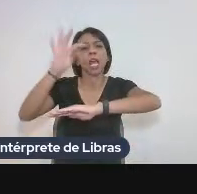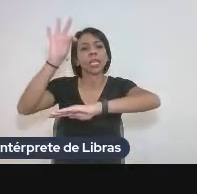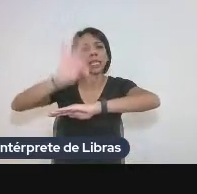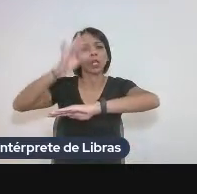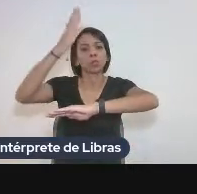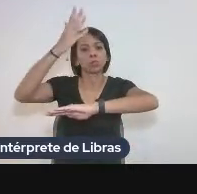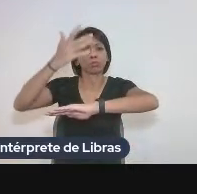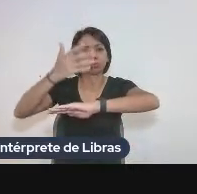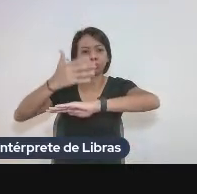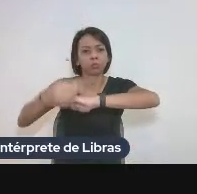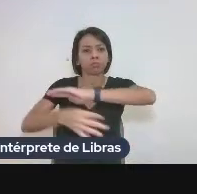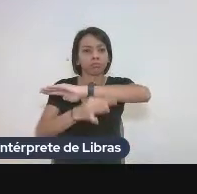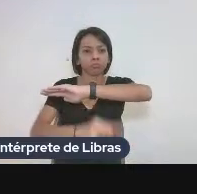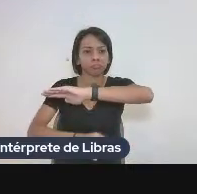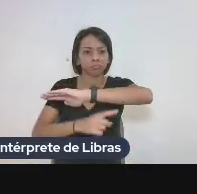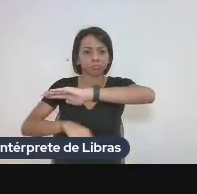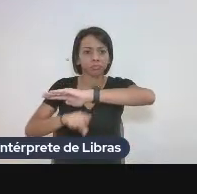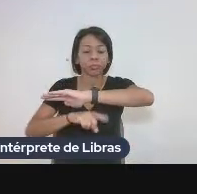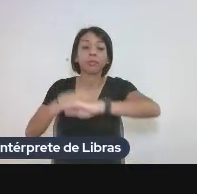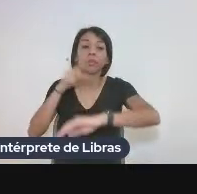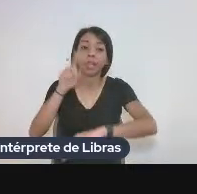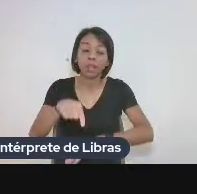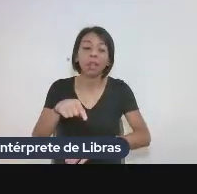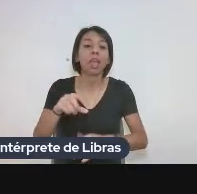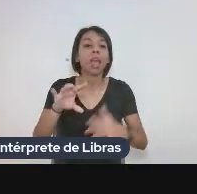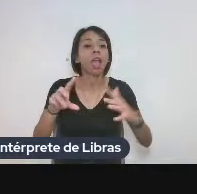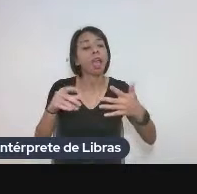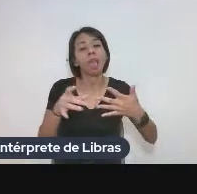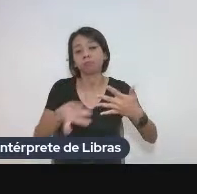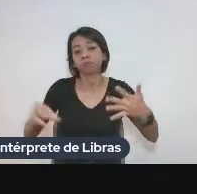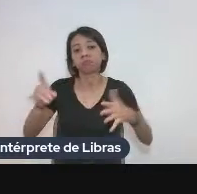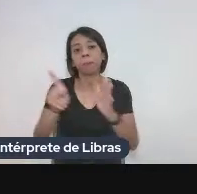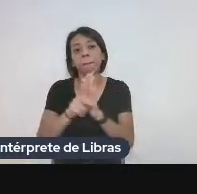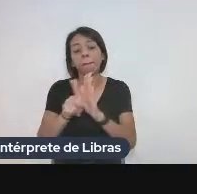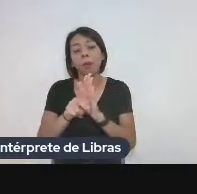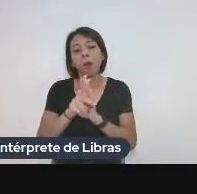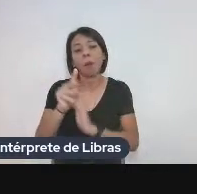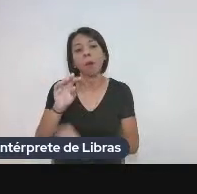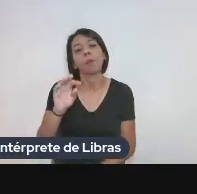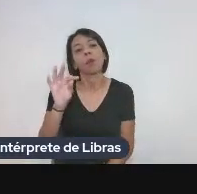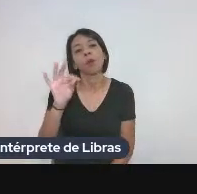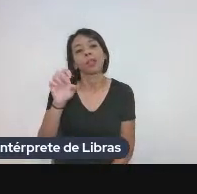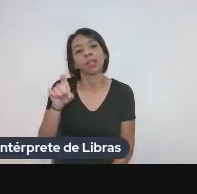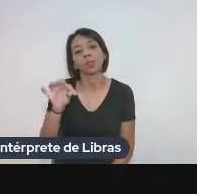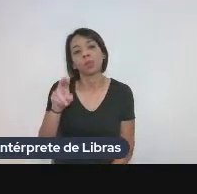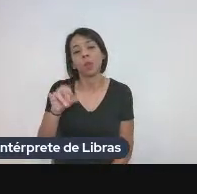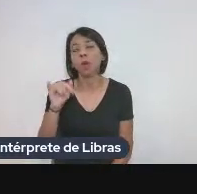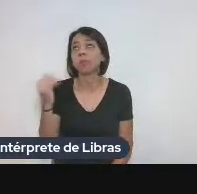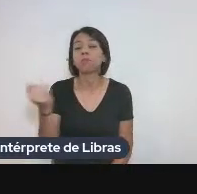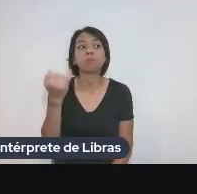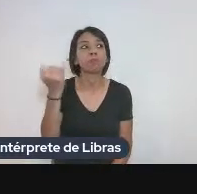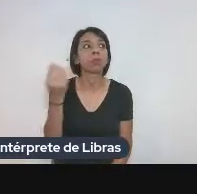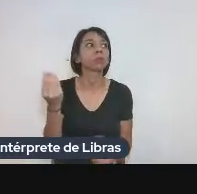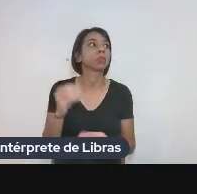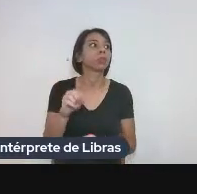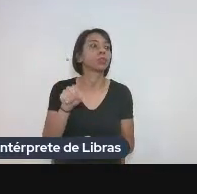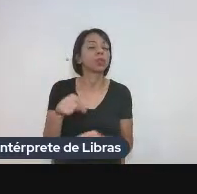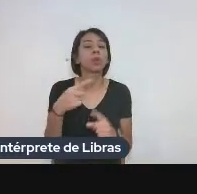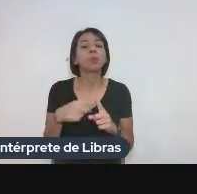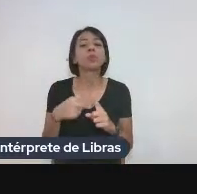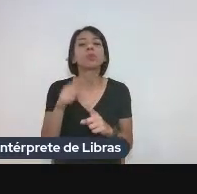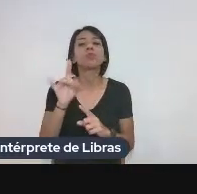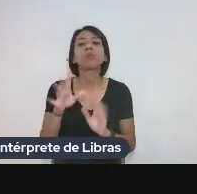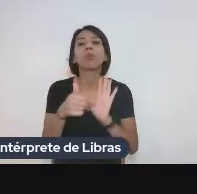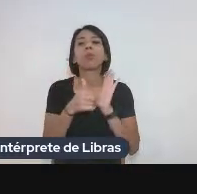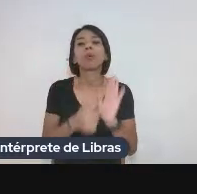então esse é um elemento para textual muito importante denominado na nota do tradutor no entanto